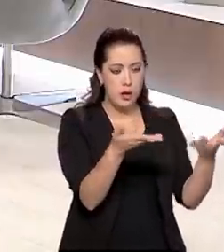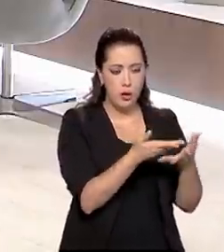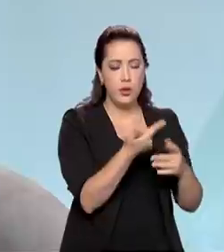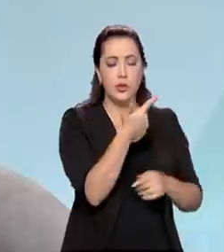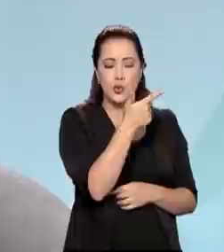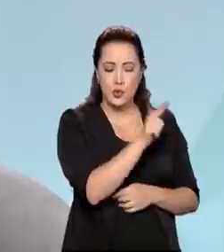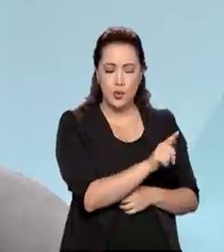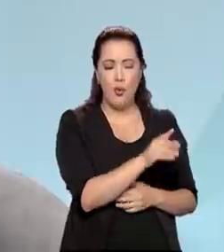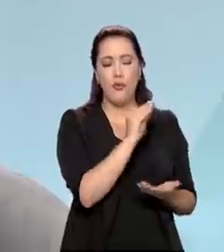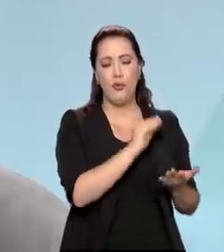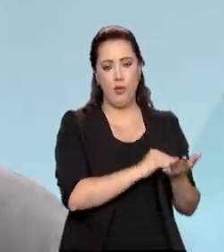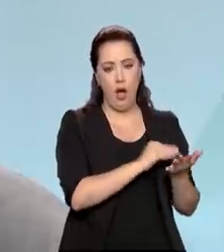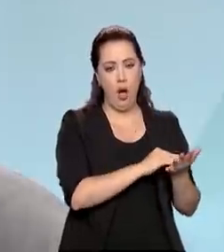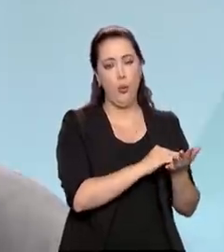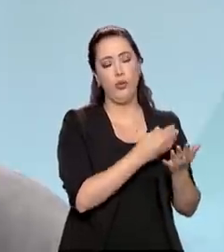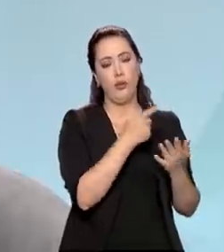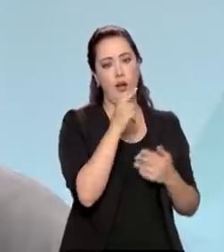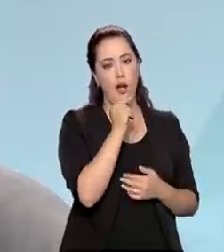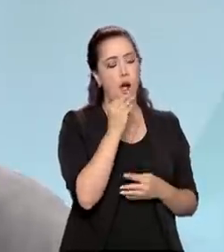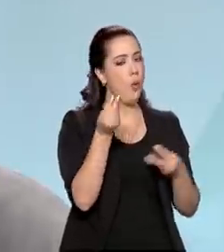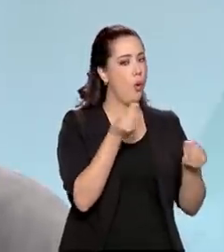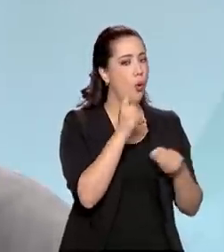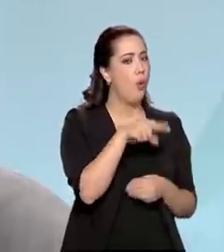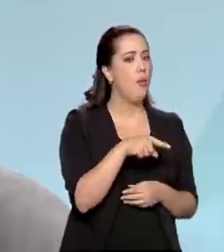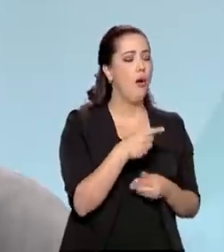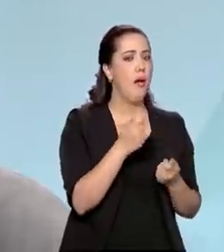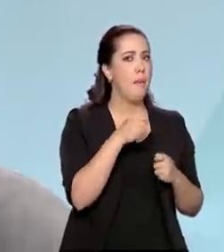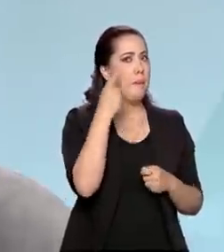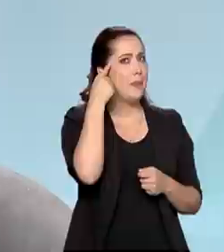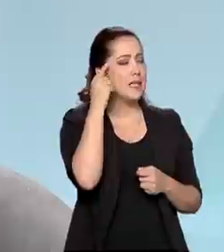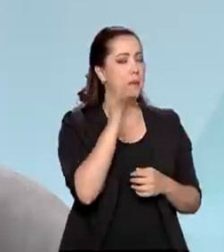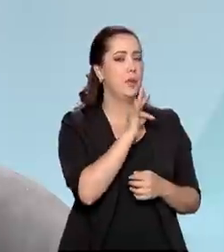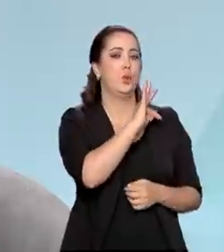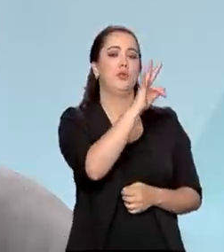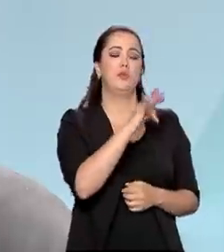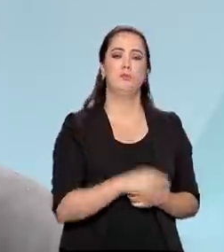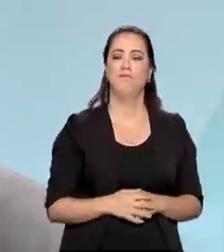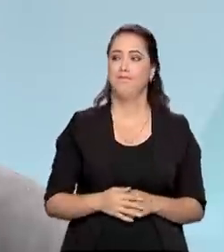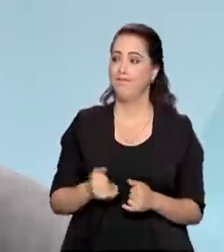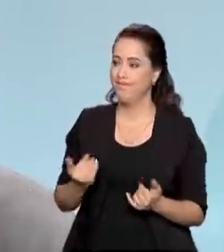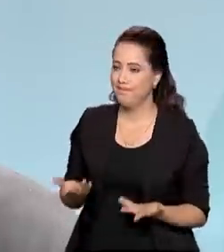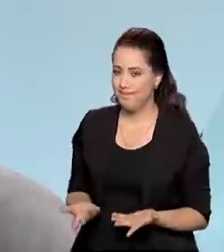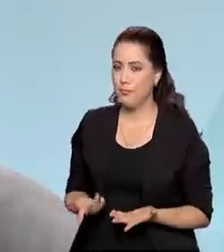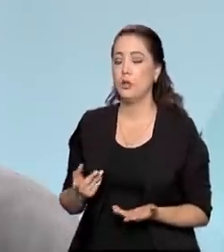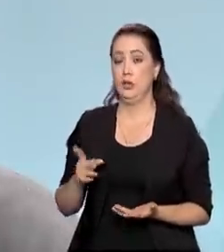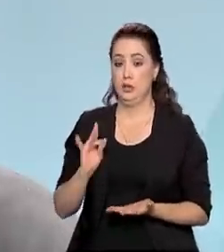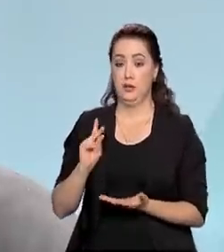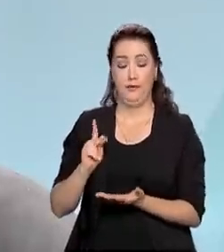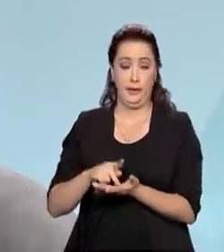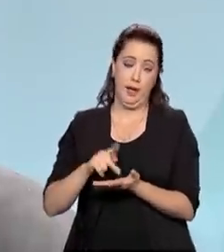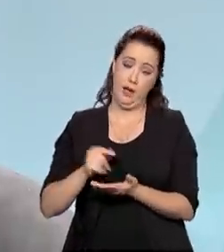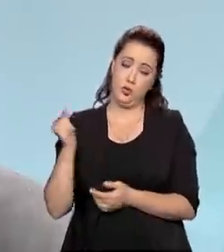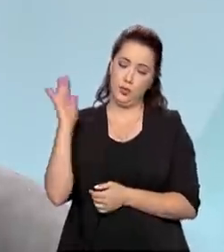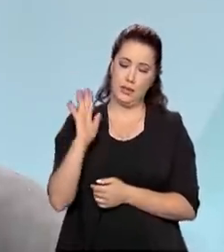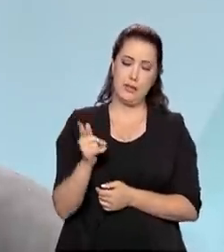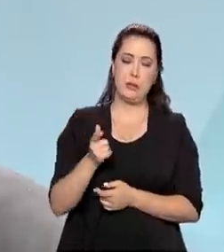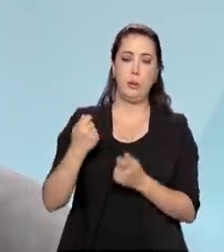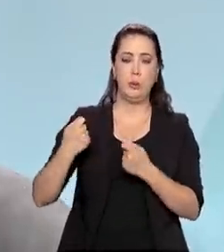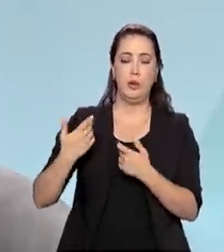relação a isso. Correto, Paulo. Realmente, o Brasil ainda tem uma dependência muito grande da fonte hidrelétrica, né?